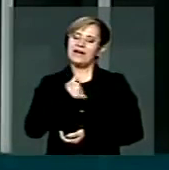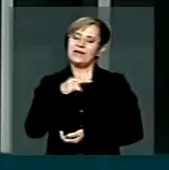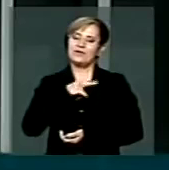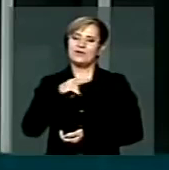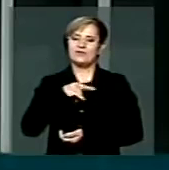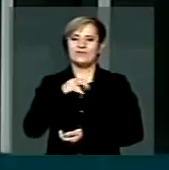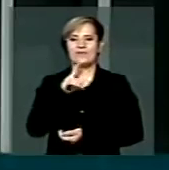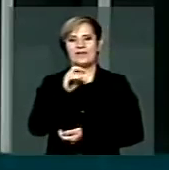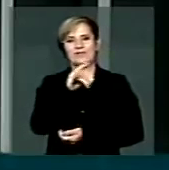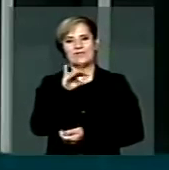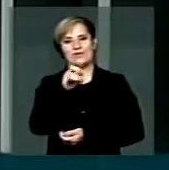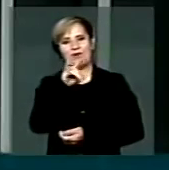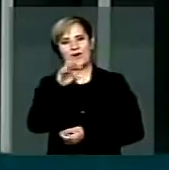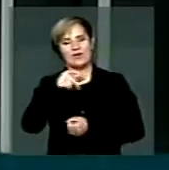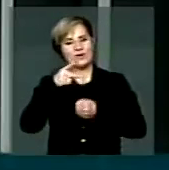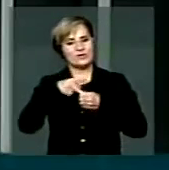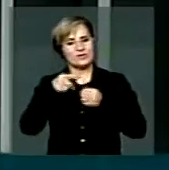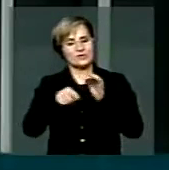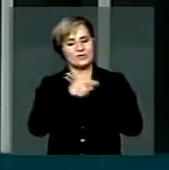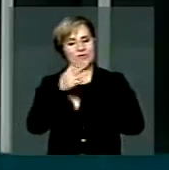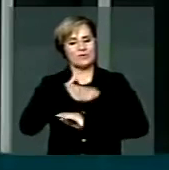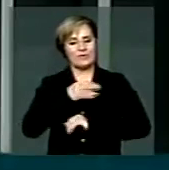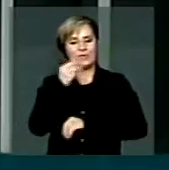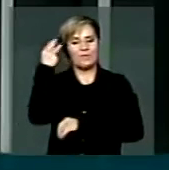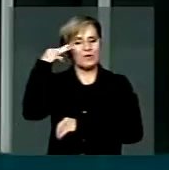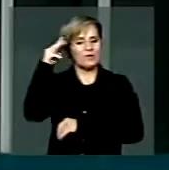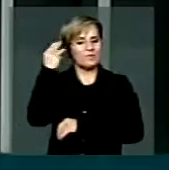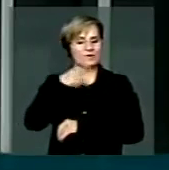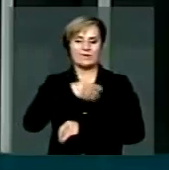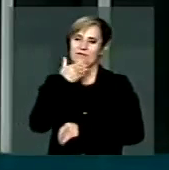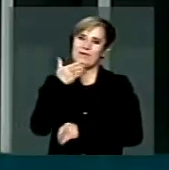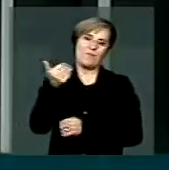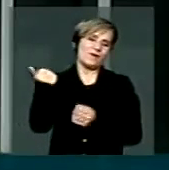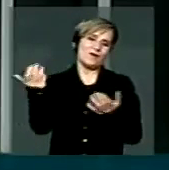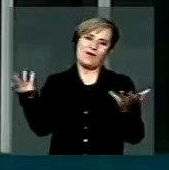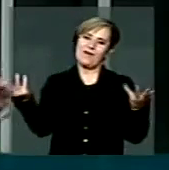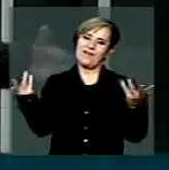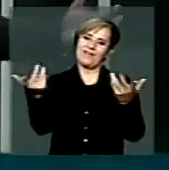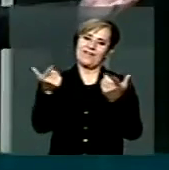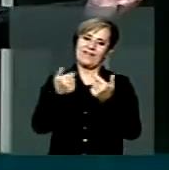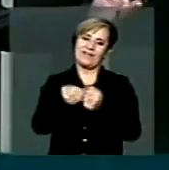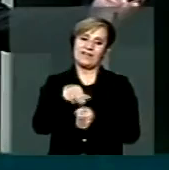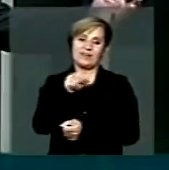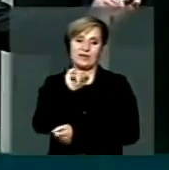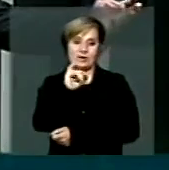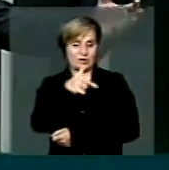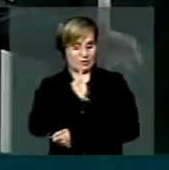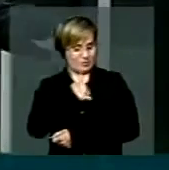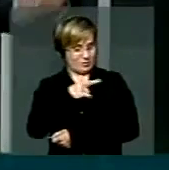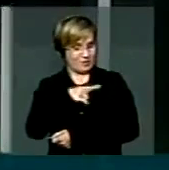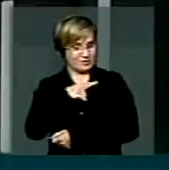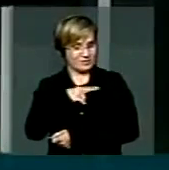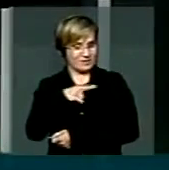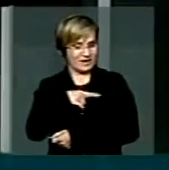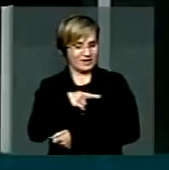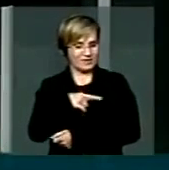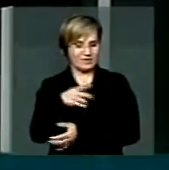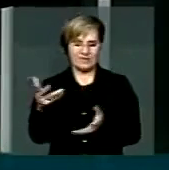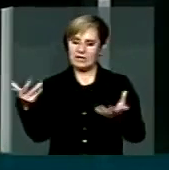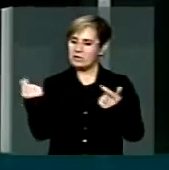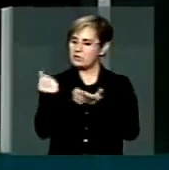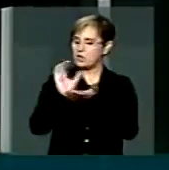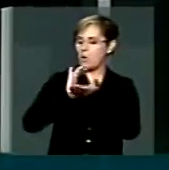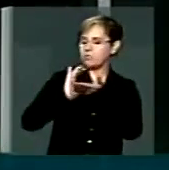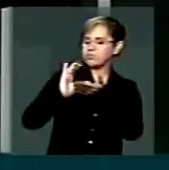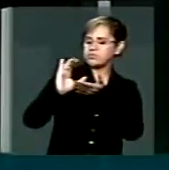petróleo, o meu Maranhão seria muito melhor. Ah, se eu tivesse as grandes verbas